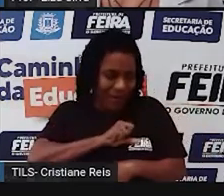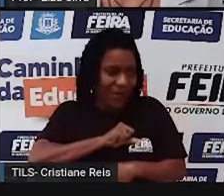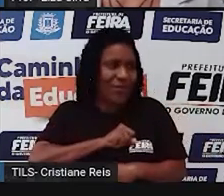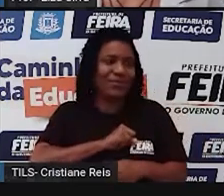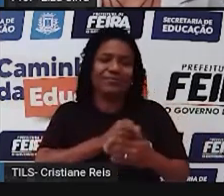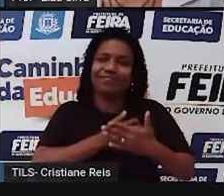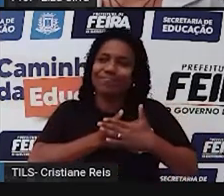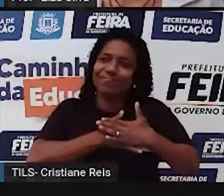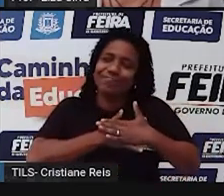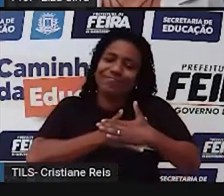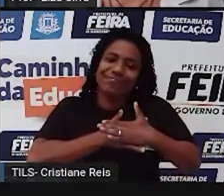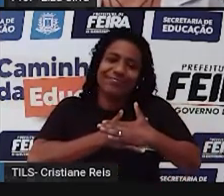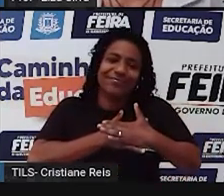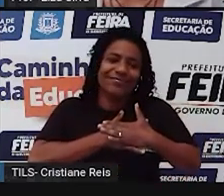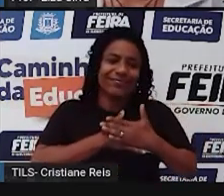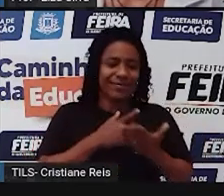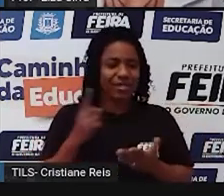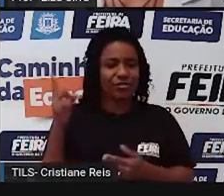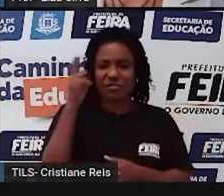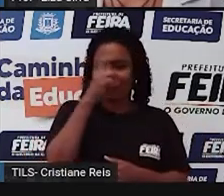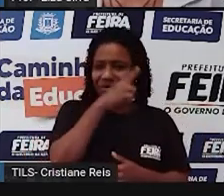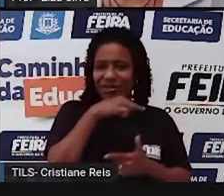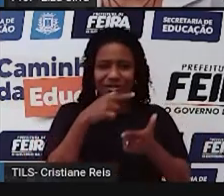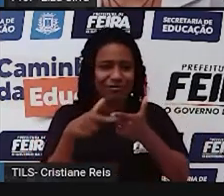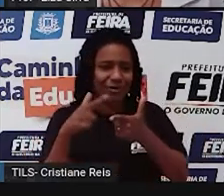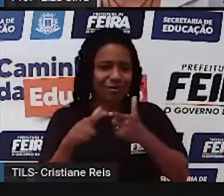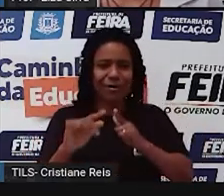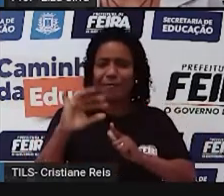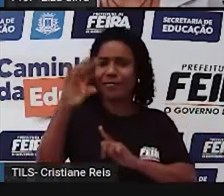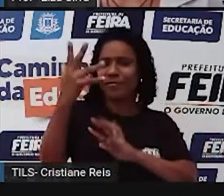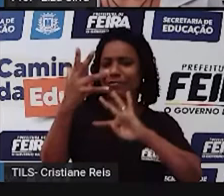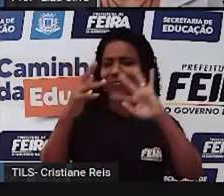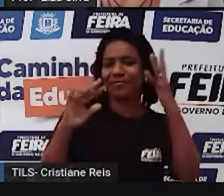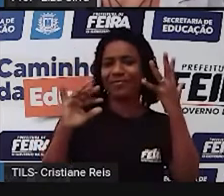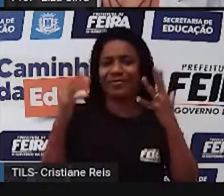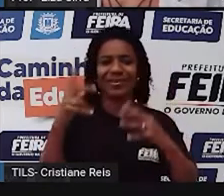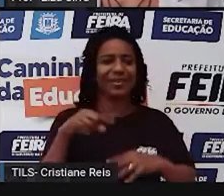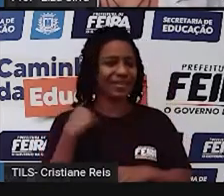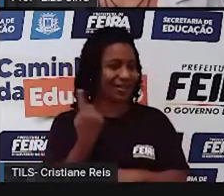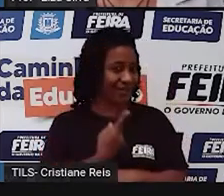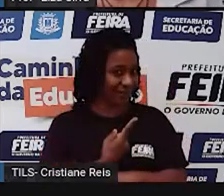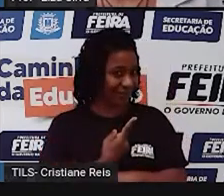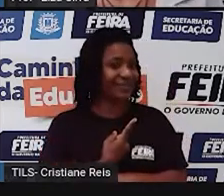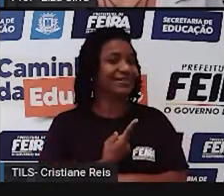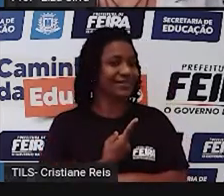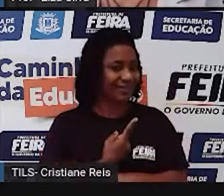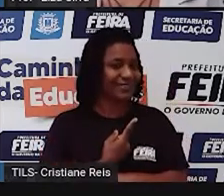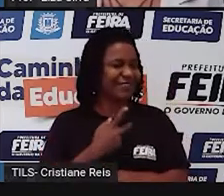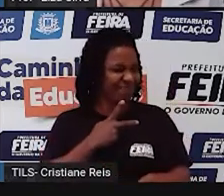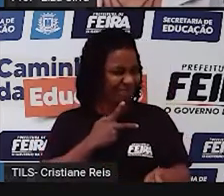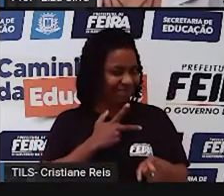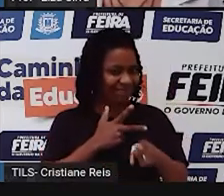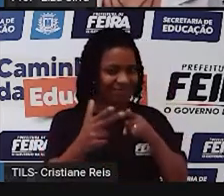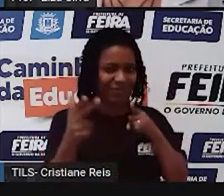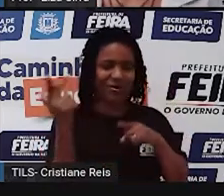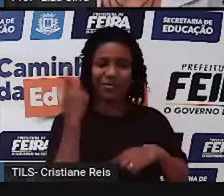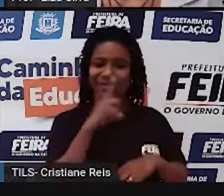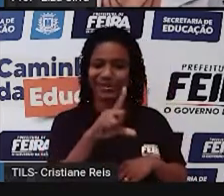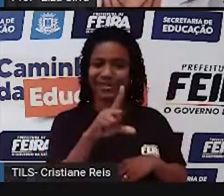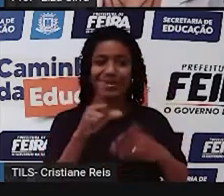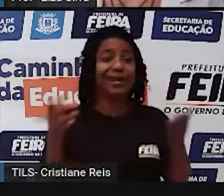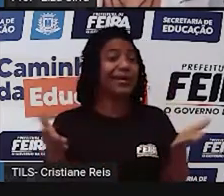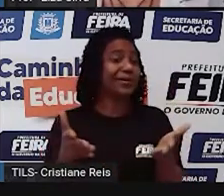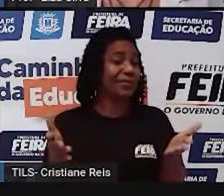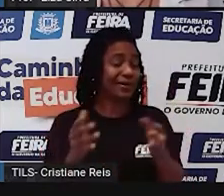para vencermos todas as dificuldades que se impõem em nossa vida. E nesse momento, estamos vivendo a pandemia.